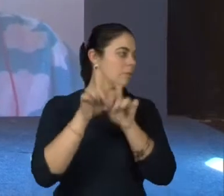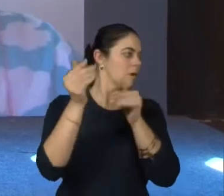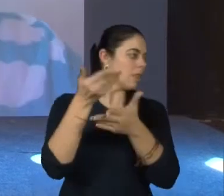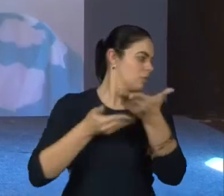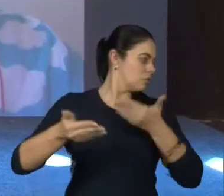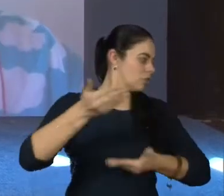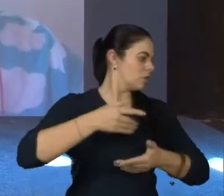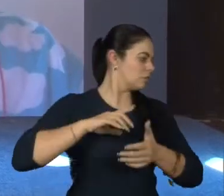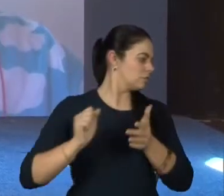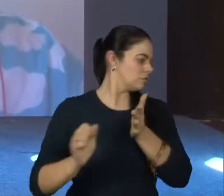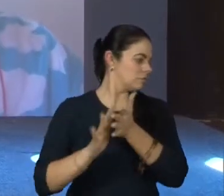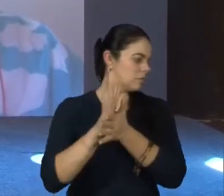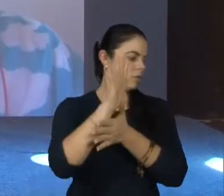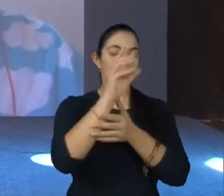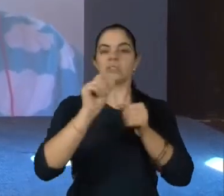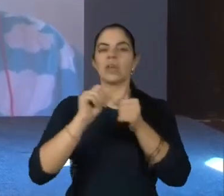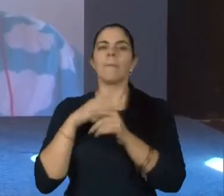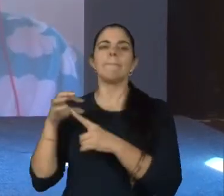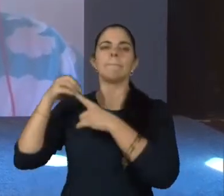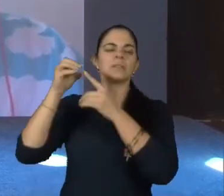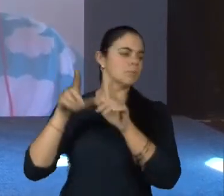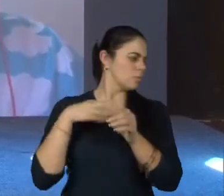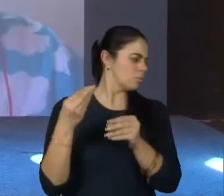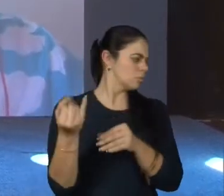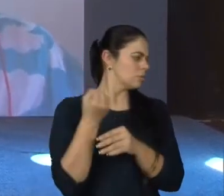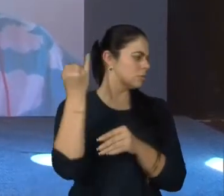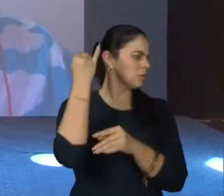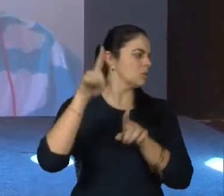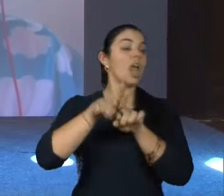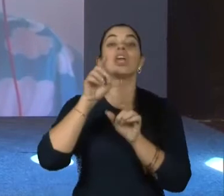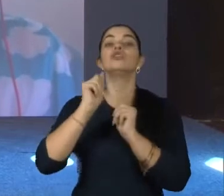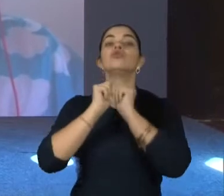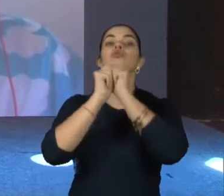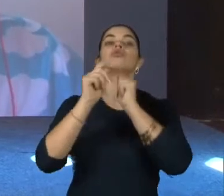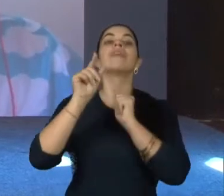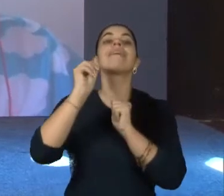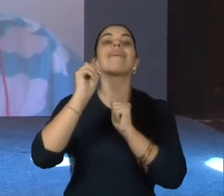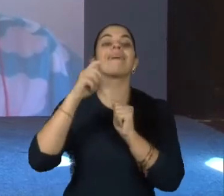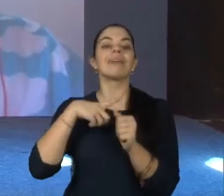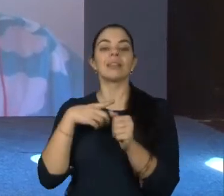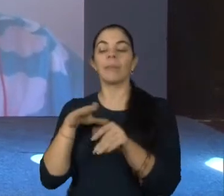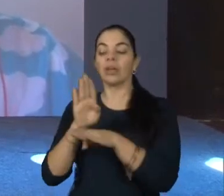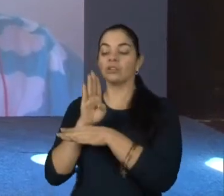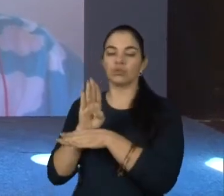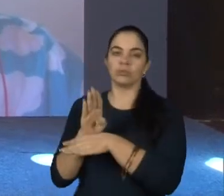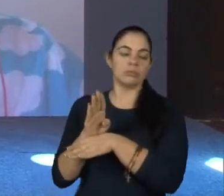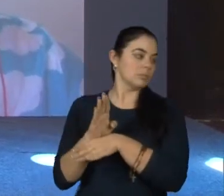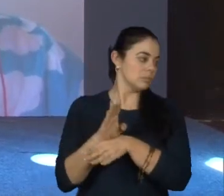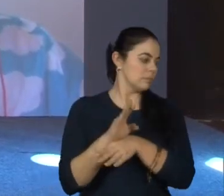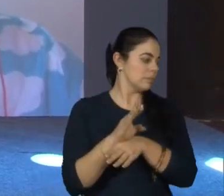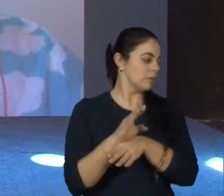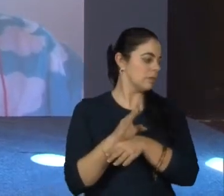de valores, a troca de princípios é muito importante. E com quem você troca isso também? Sim. Eu acho que